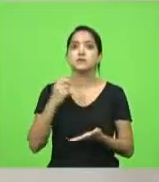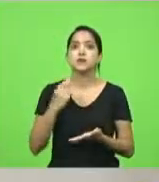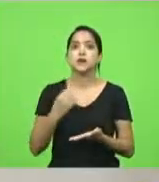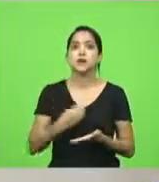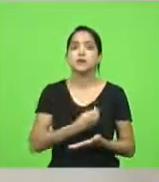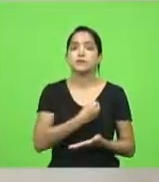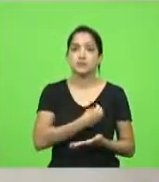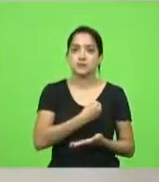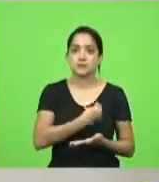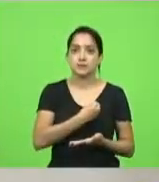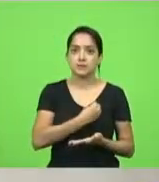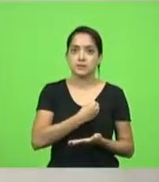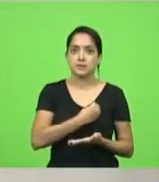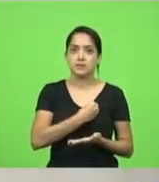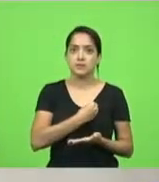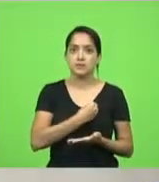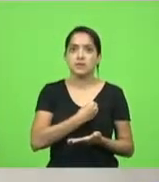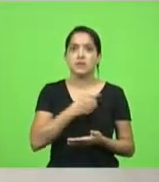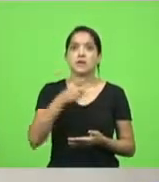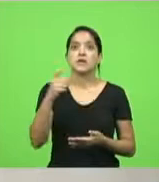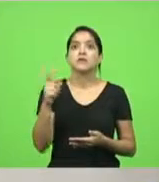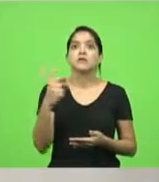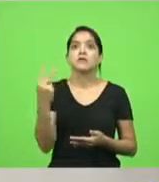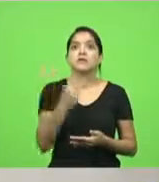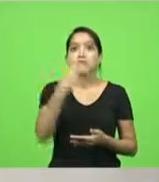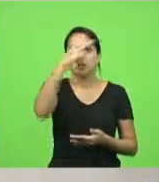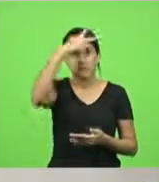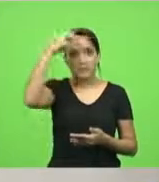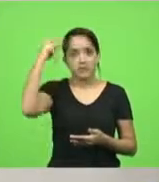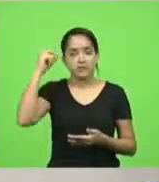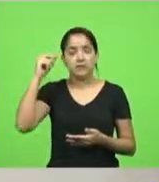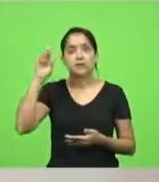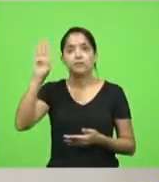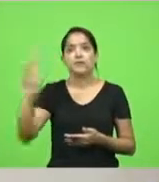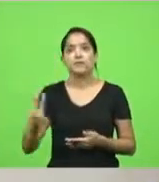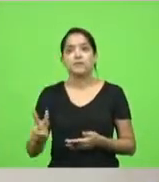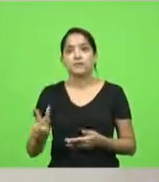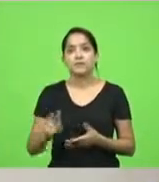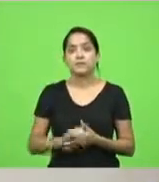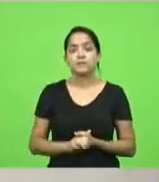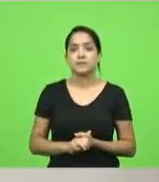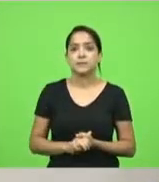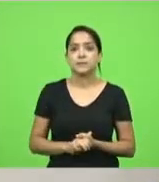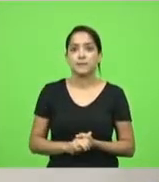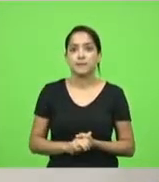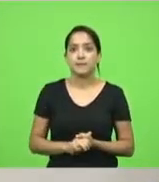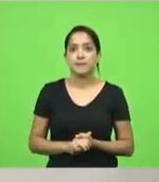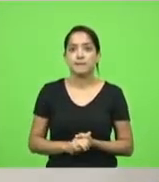plenário desta casa do vice-prefeito de Barra Velha, Tainha. Obrigado pela presença.